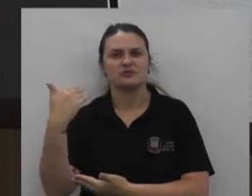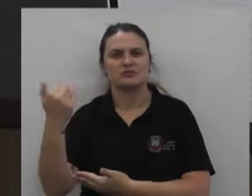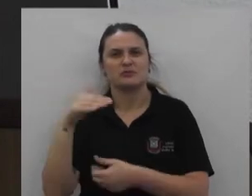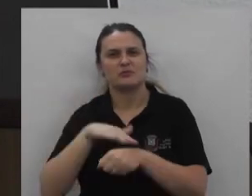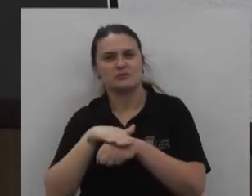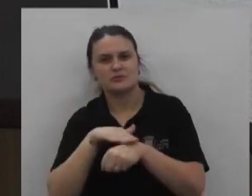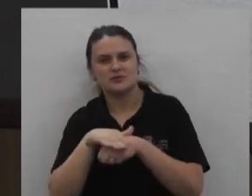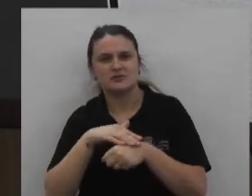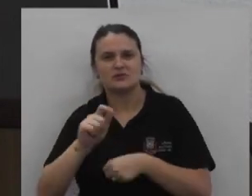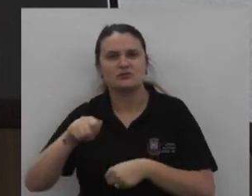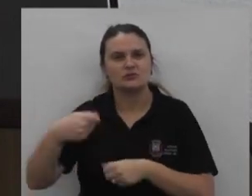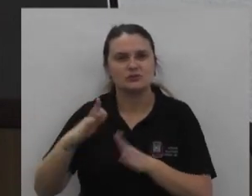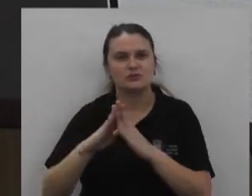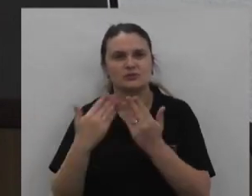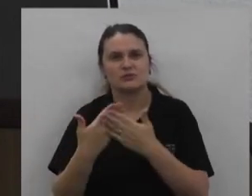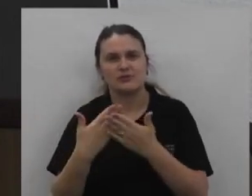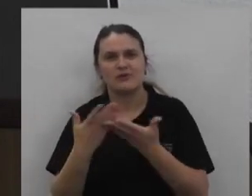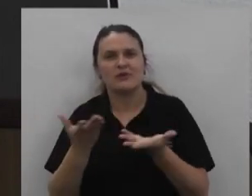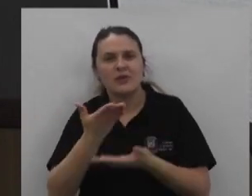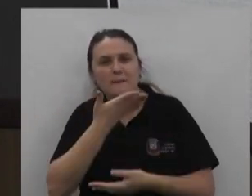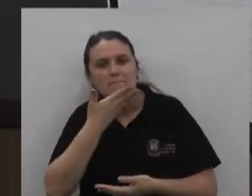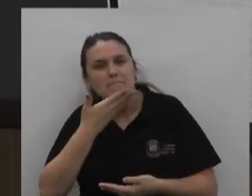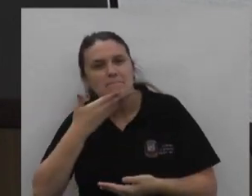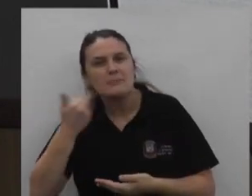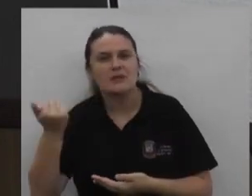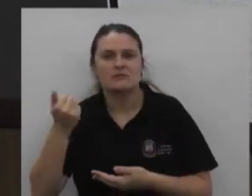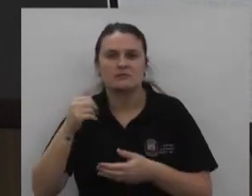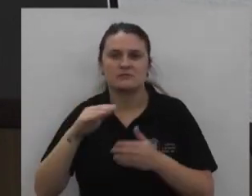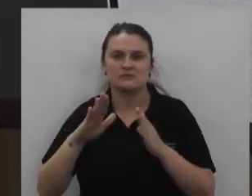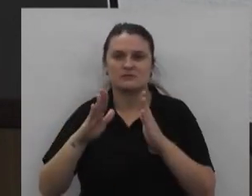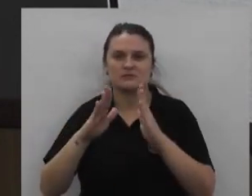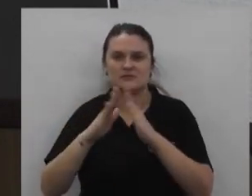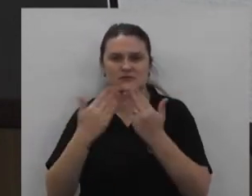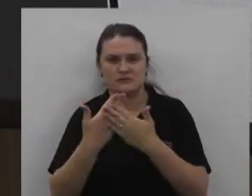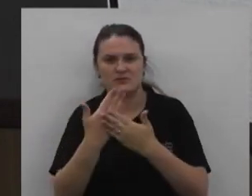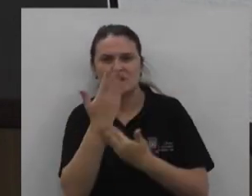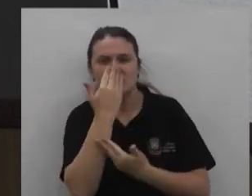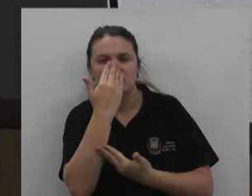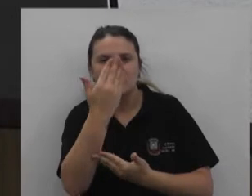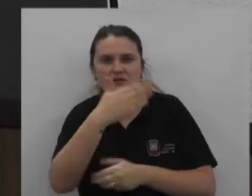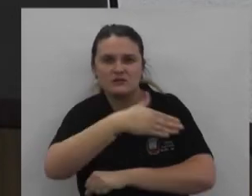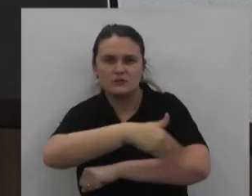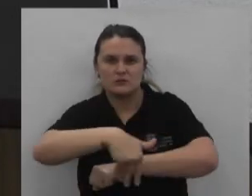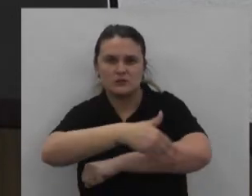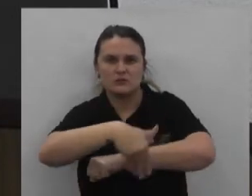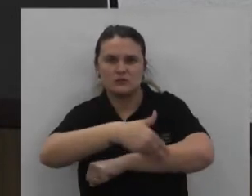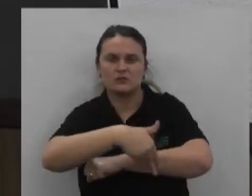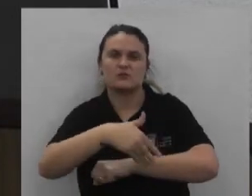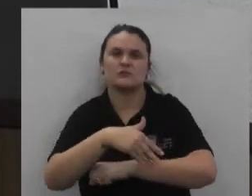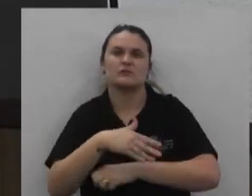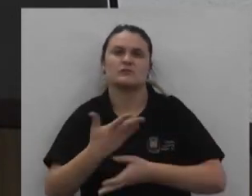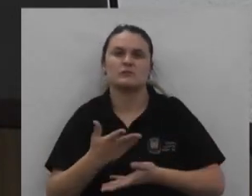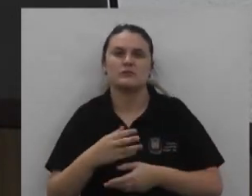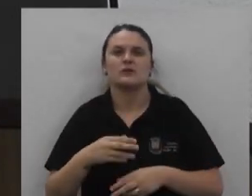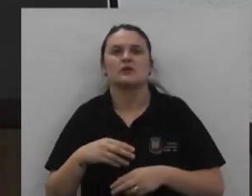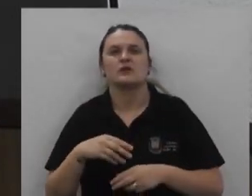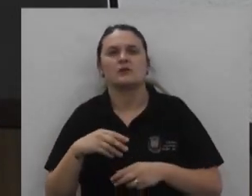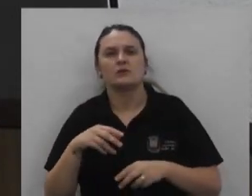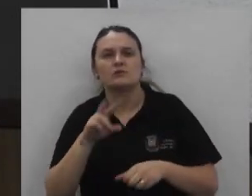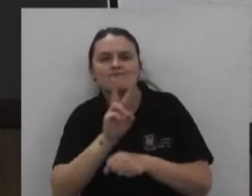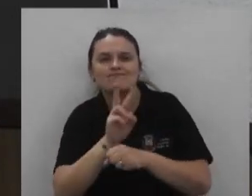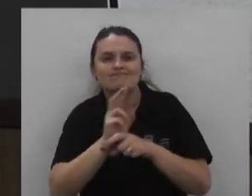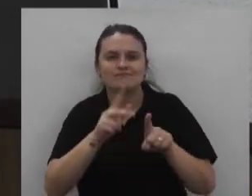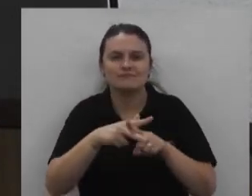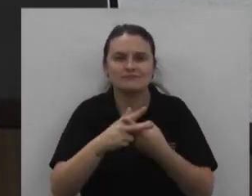Buscando Uma melhor condição Às vezes Em frente Às suas ruas Por hora Questões de